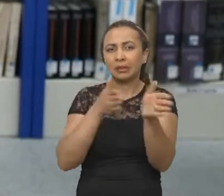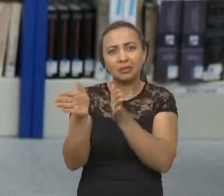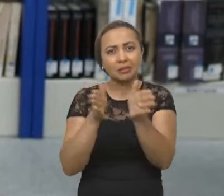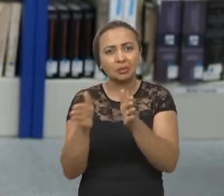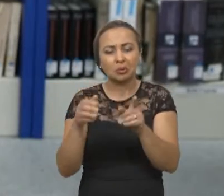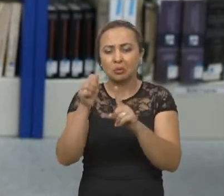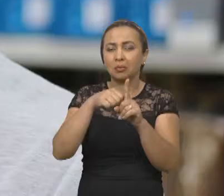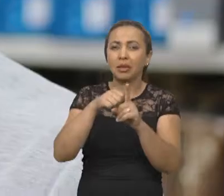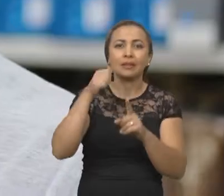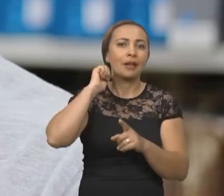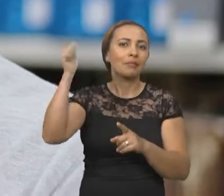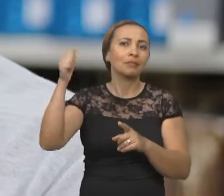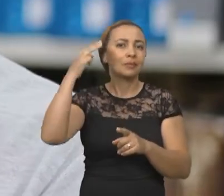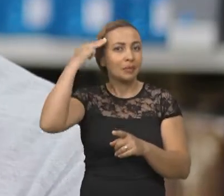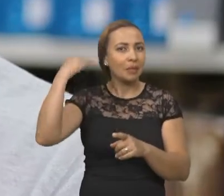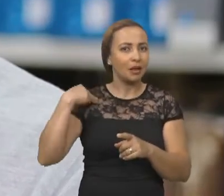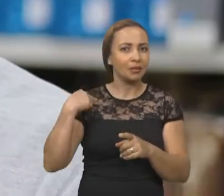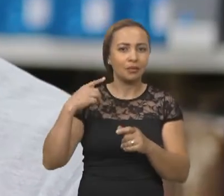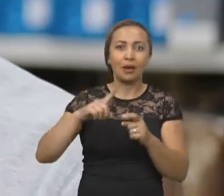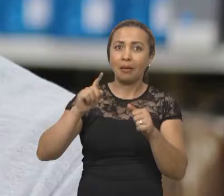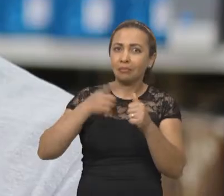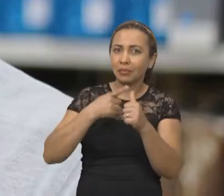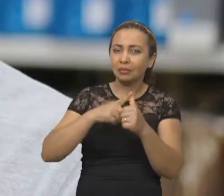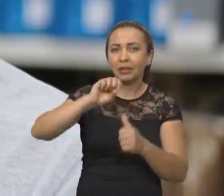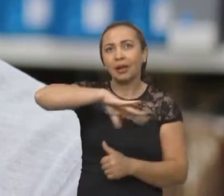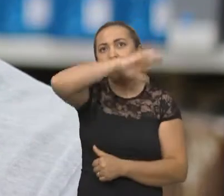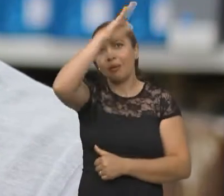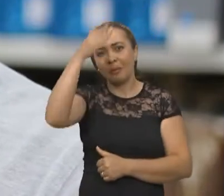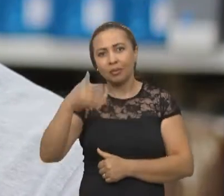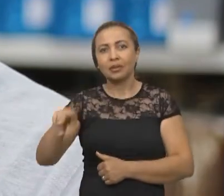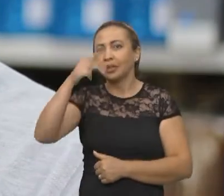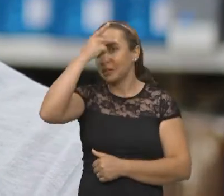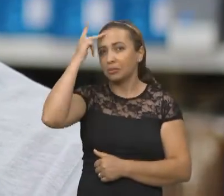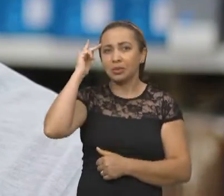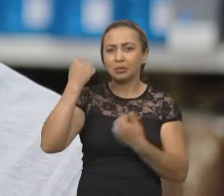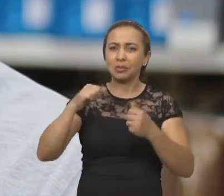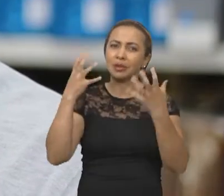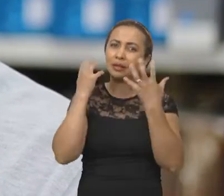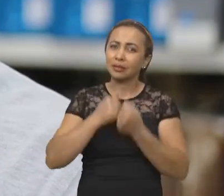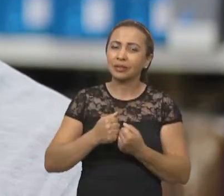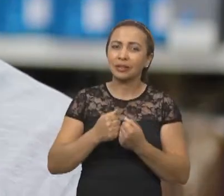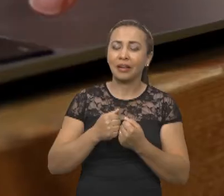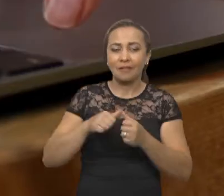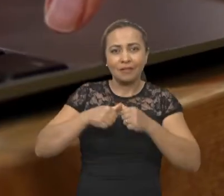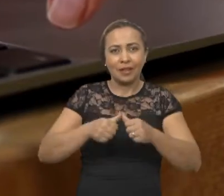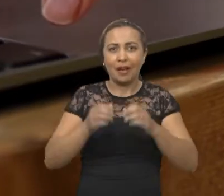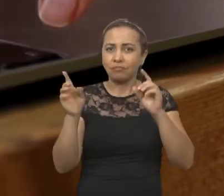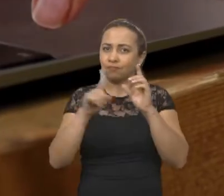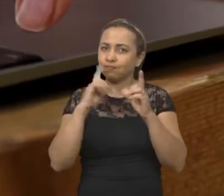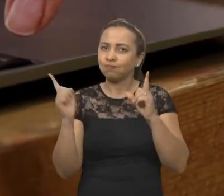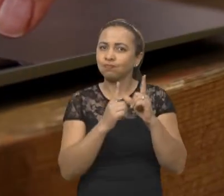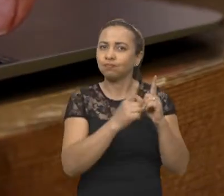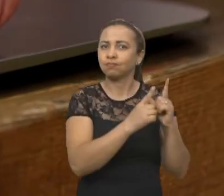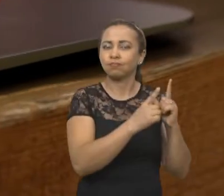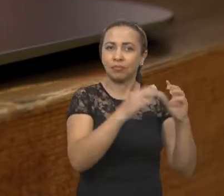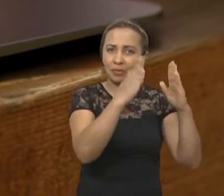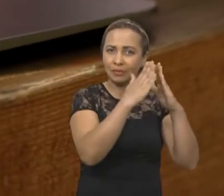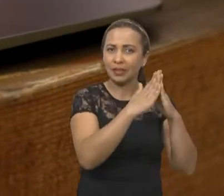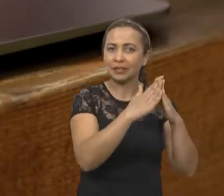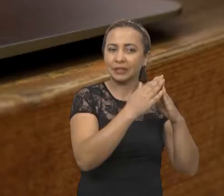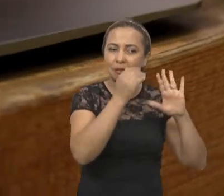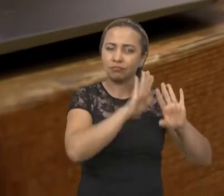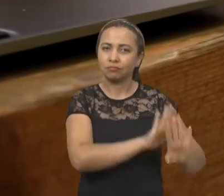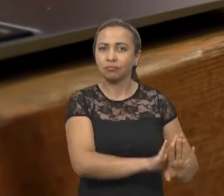entre os meses de abril e maio, que foi aquela primeira onda, onde as pessoas realmente tiveram que adotar a quarentena. Então as pessoas, elas